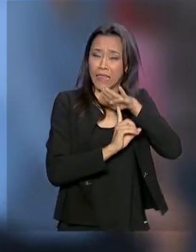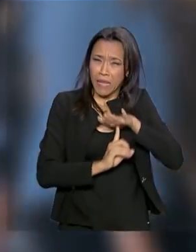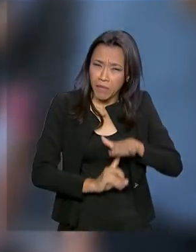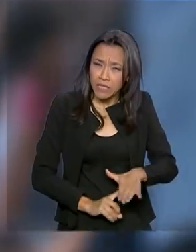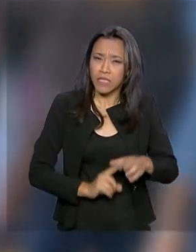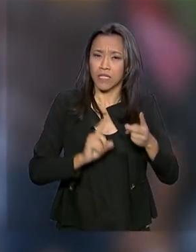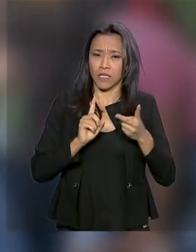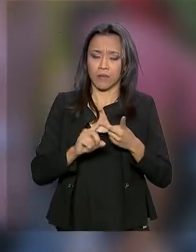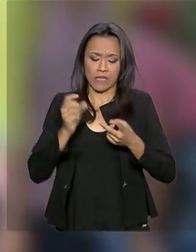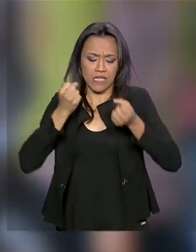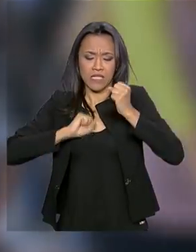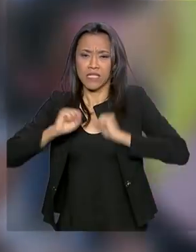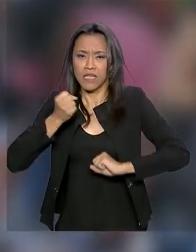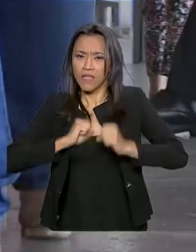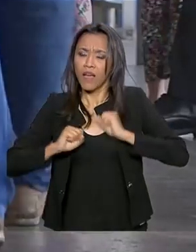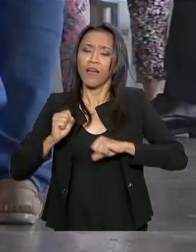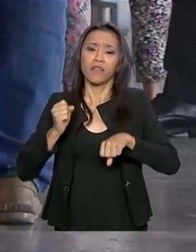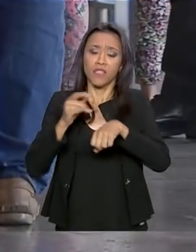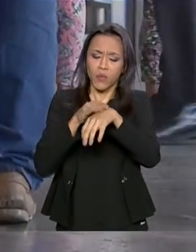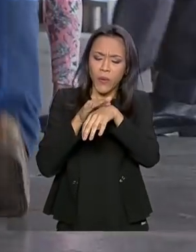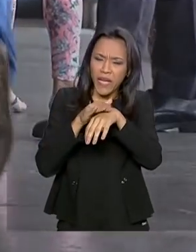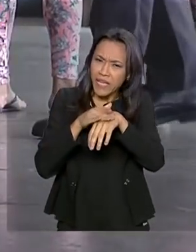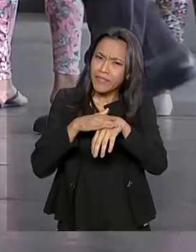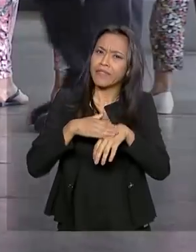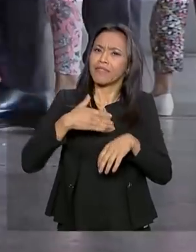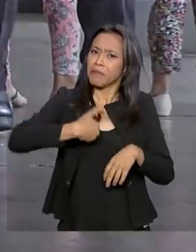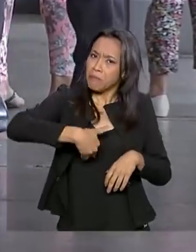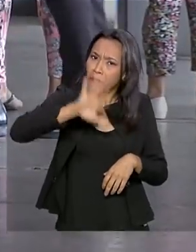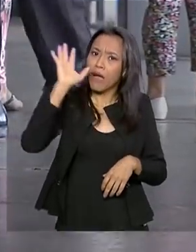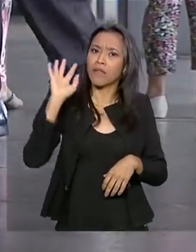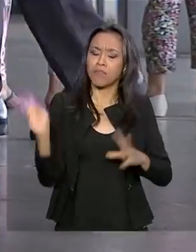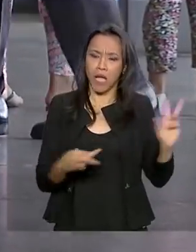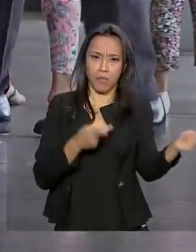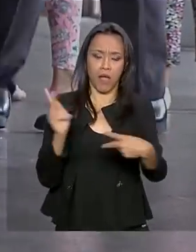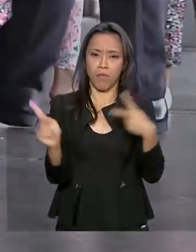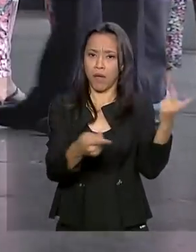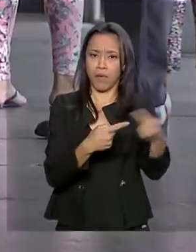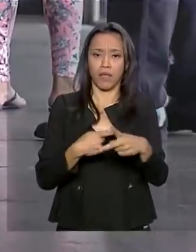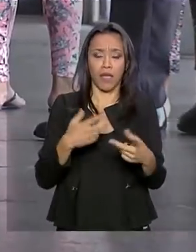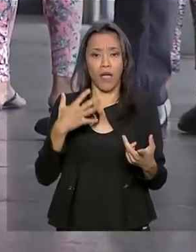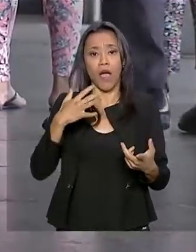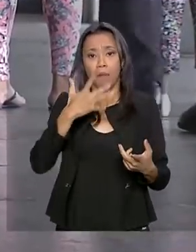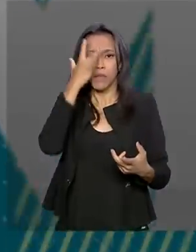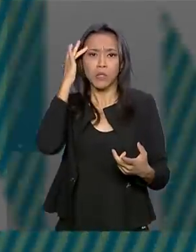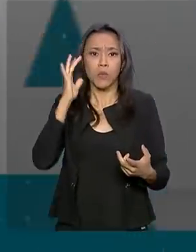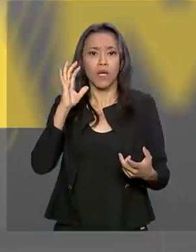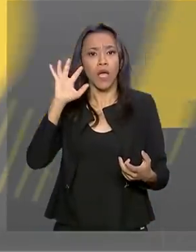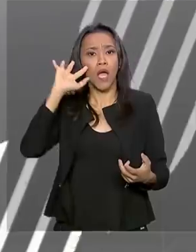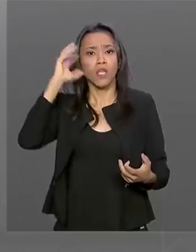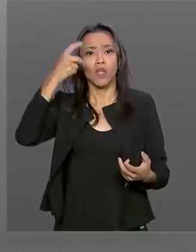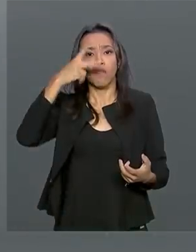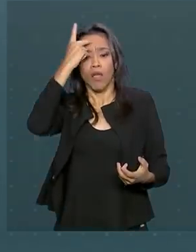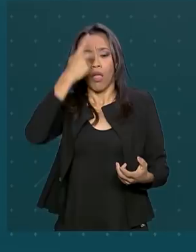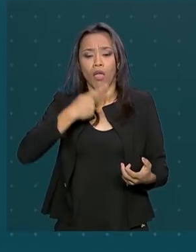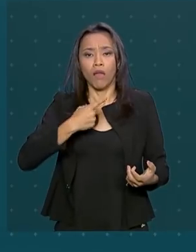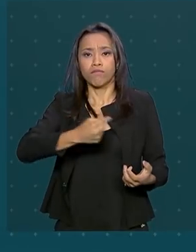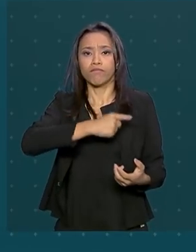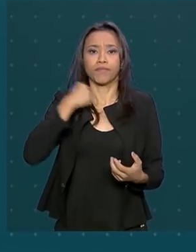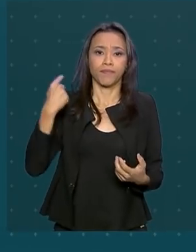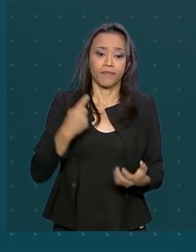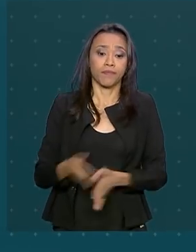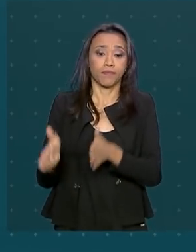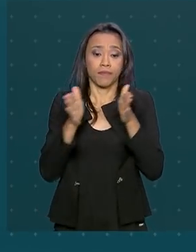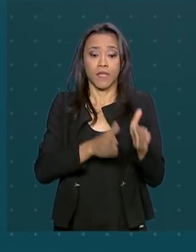algumas das doenças mais comuns que levam uma pessoa a atentar contra a própria vida. No Brasil, 5